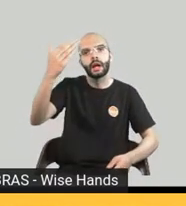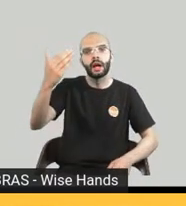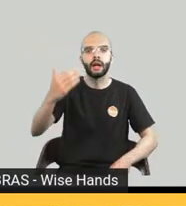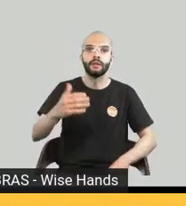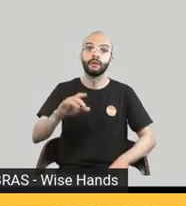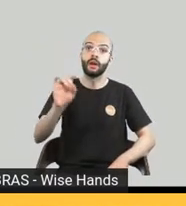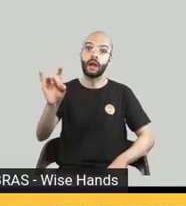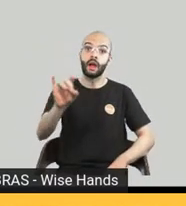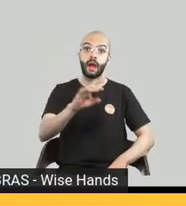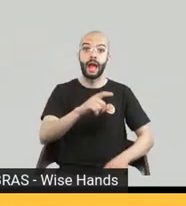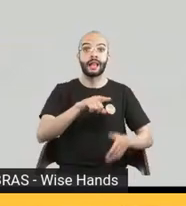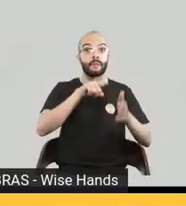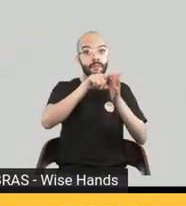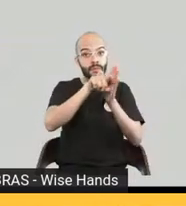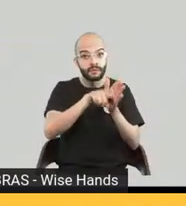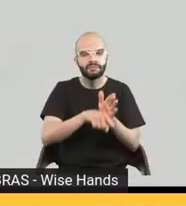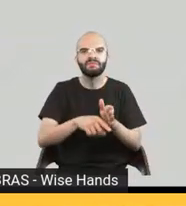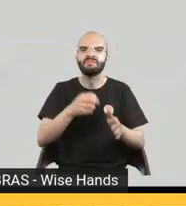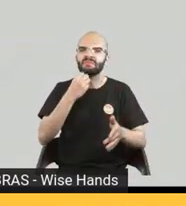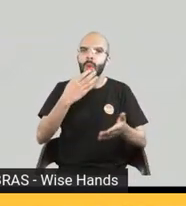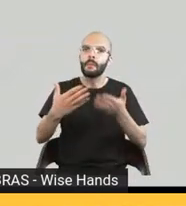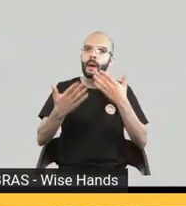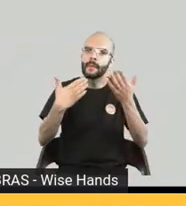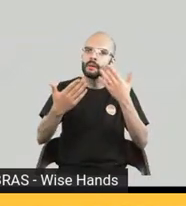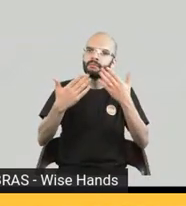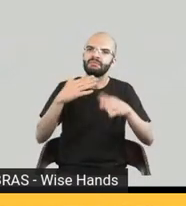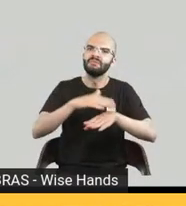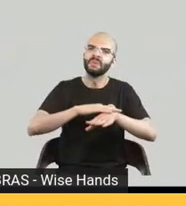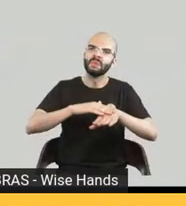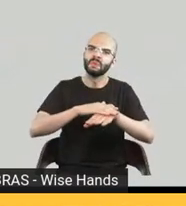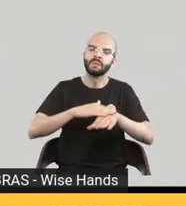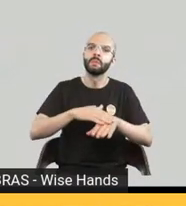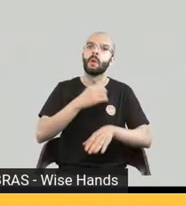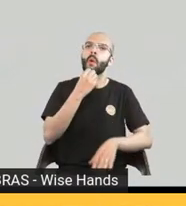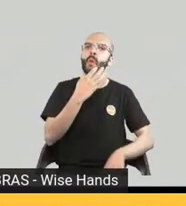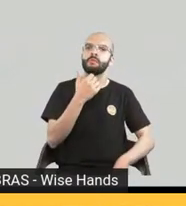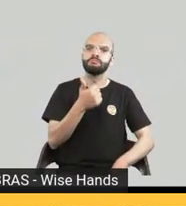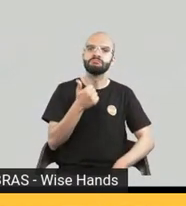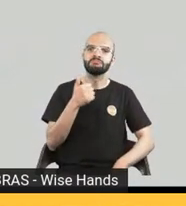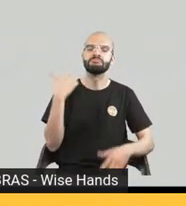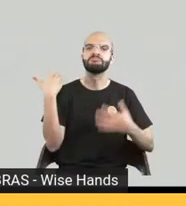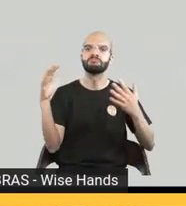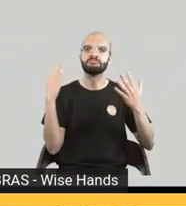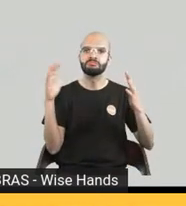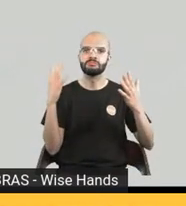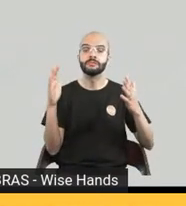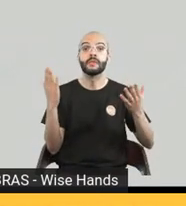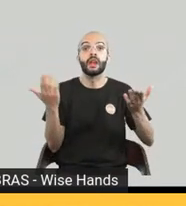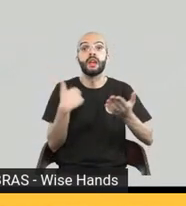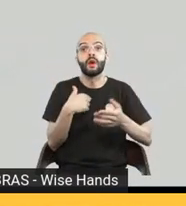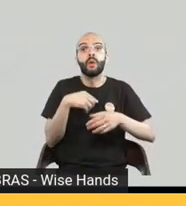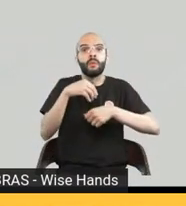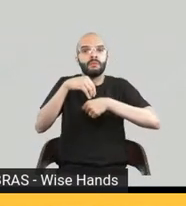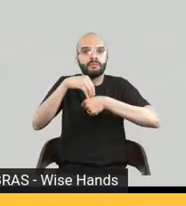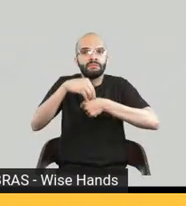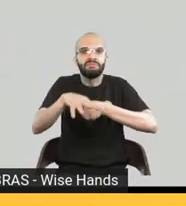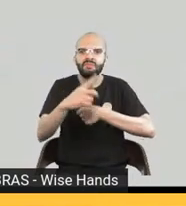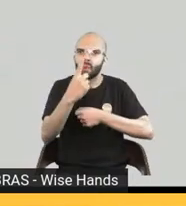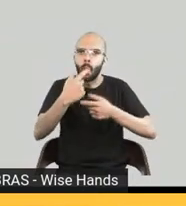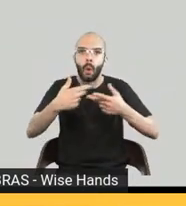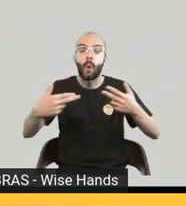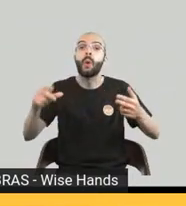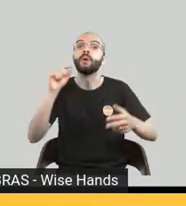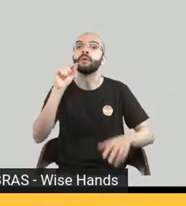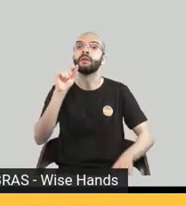excelentes a conversa foi muito boa se eu puder deixar uma coisa aqui desse debate é que